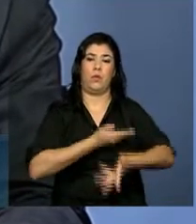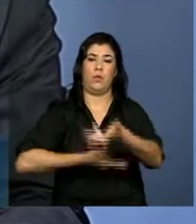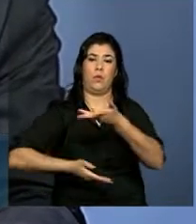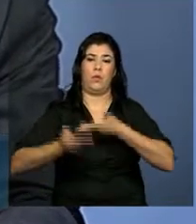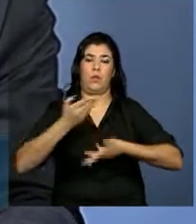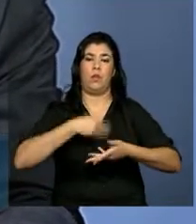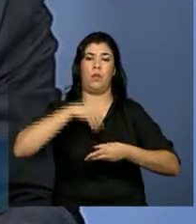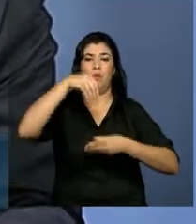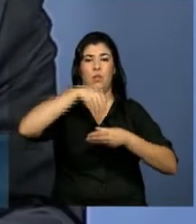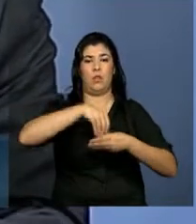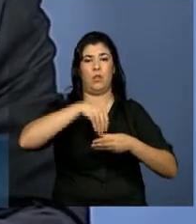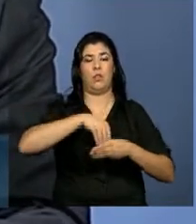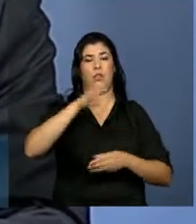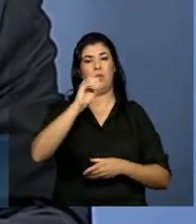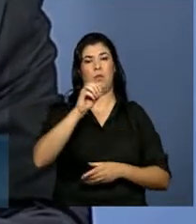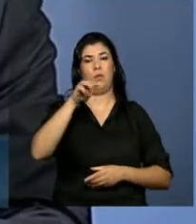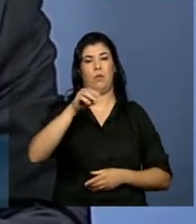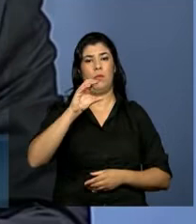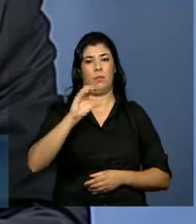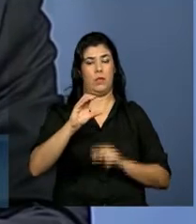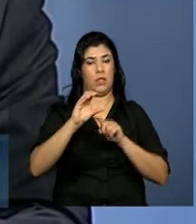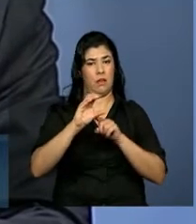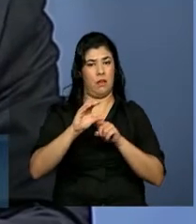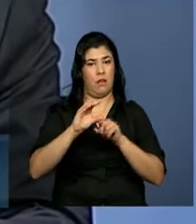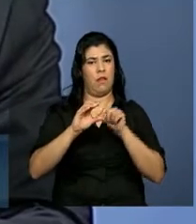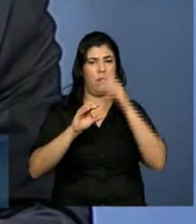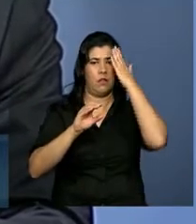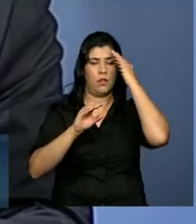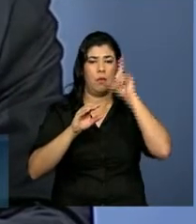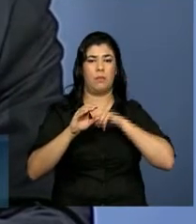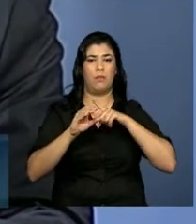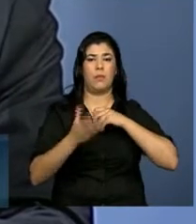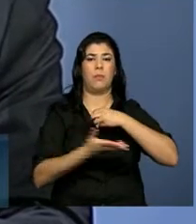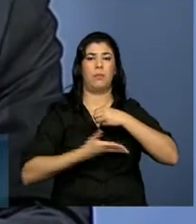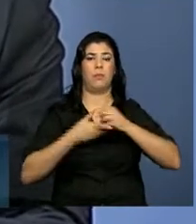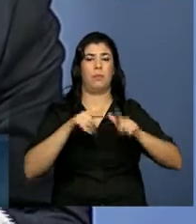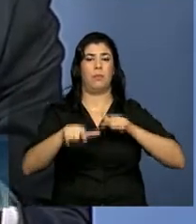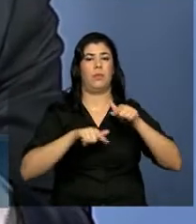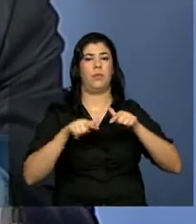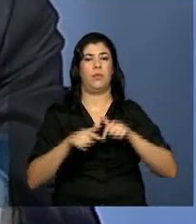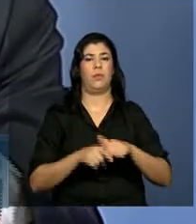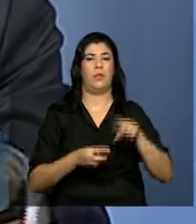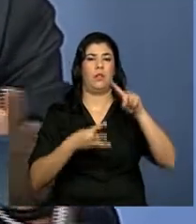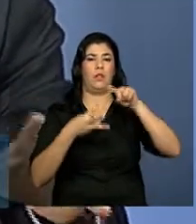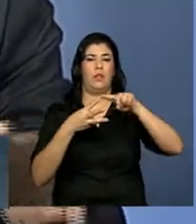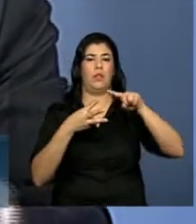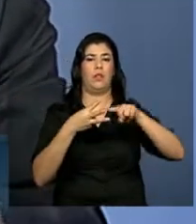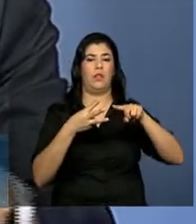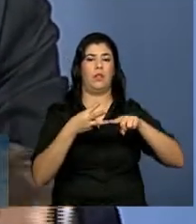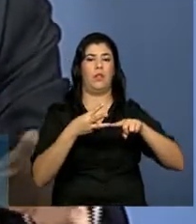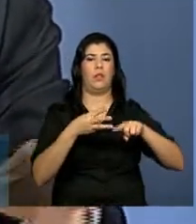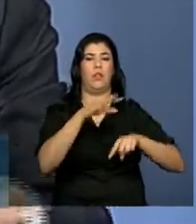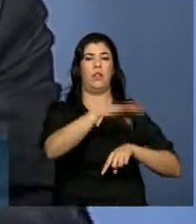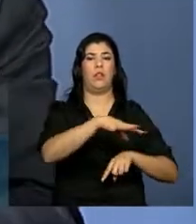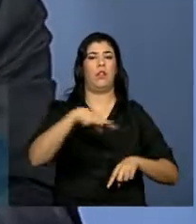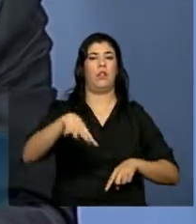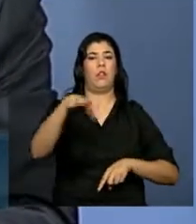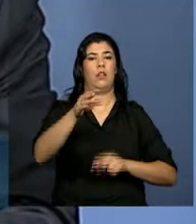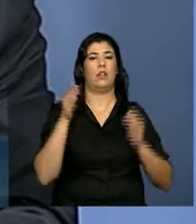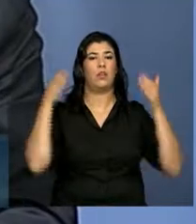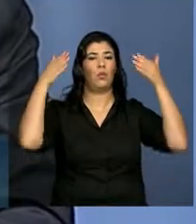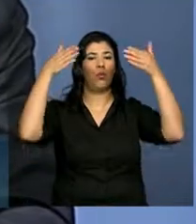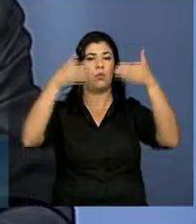OMC. Como vocês sabem, a OMC pauta seus trabalhos por três áreas centrais de